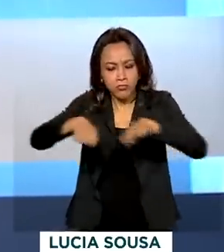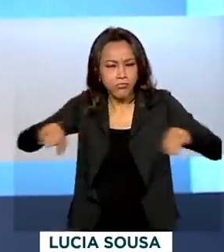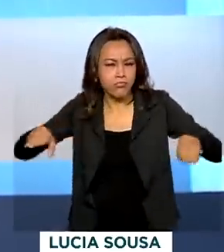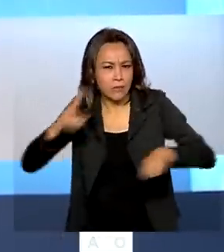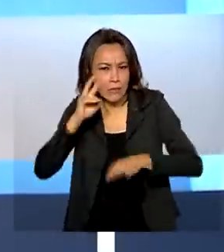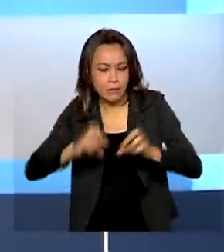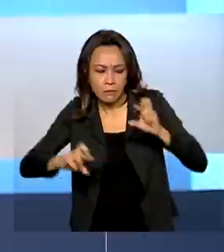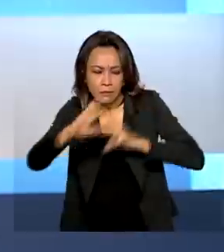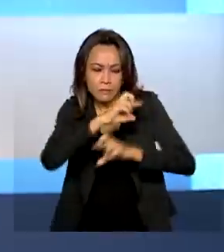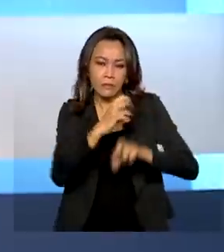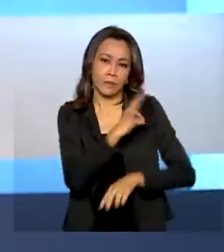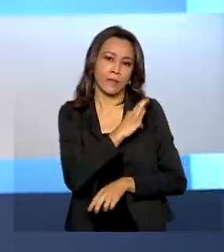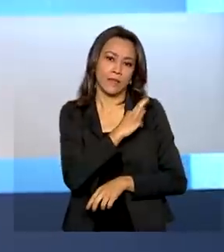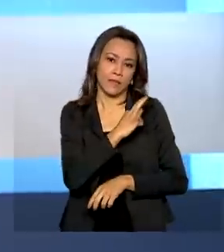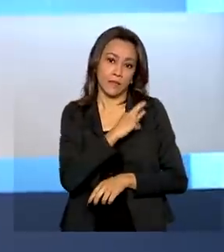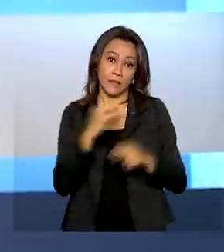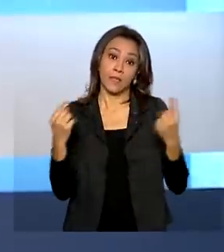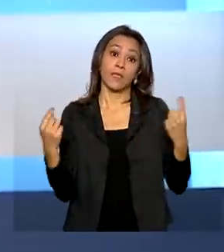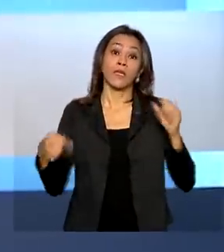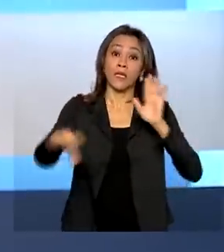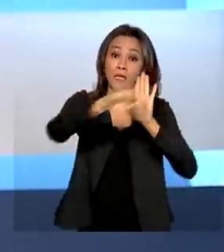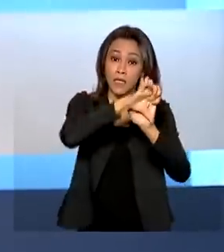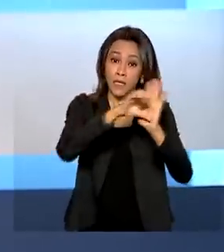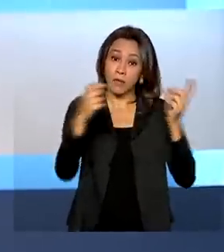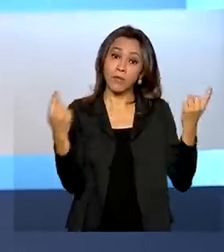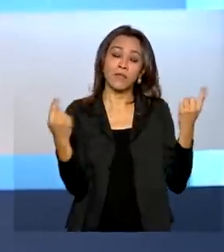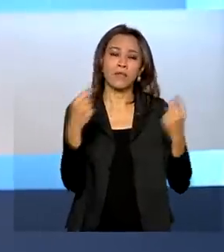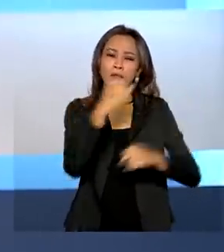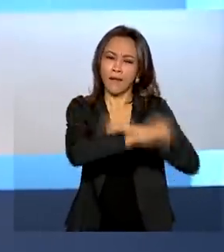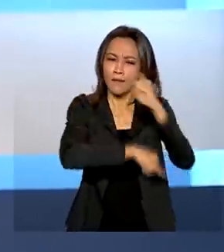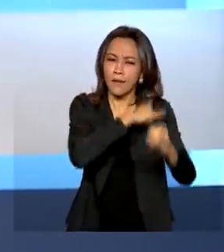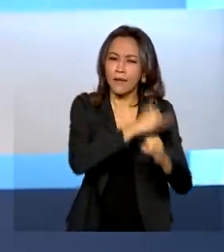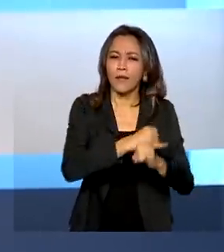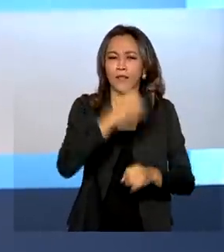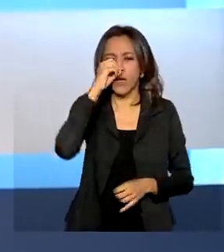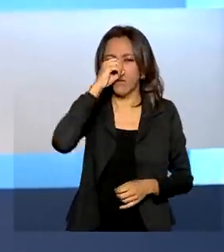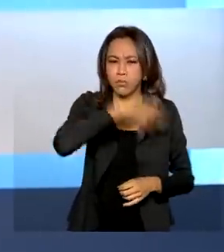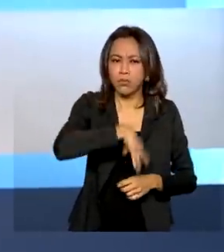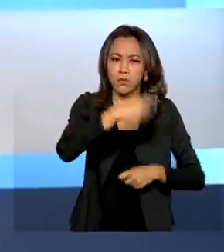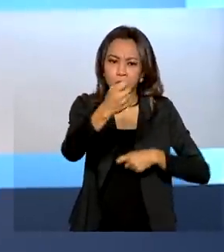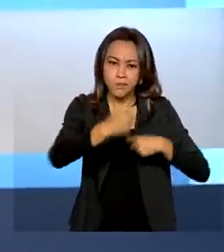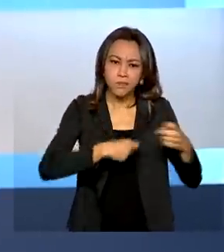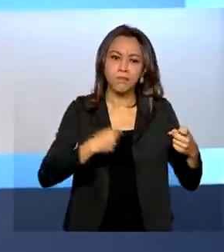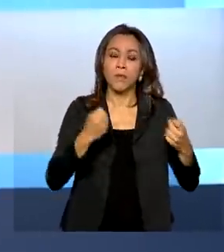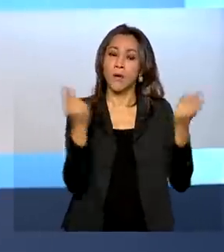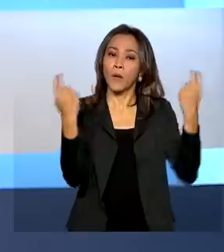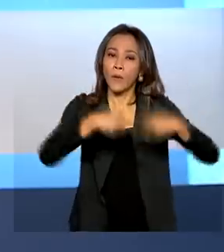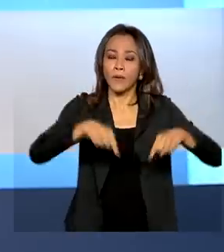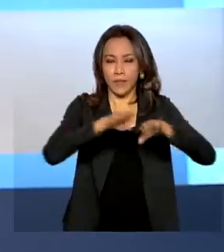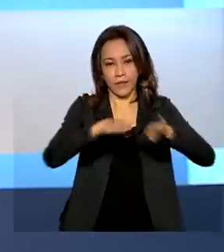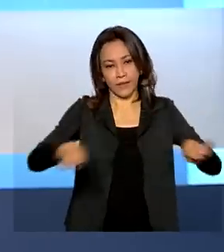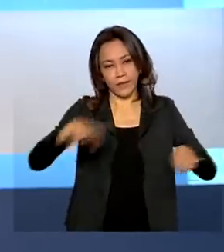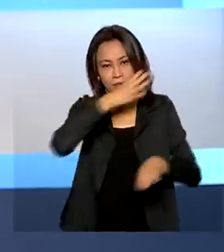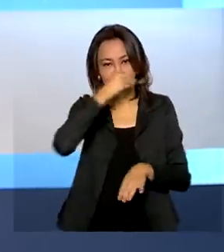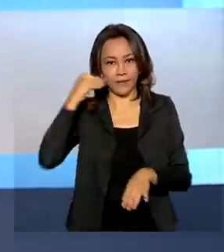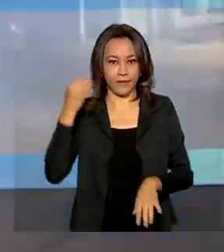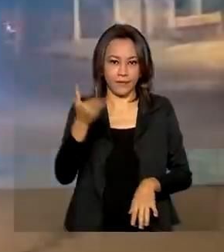Justiça e Segurança Pública e combateu crimes cometidos na internet, como abuso e exploração sexual contra crianças e adolescentes.